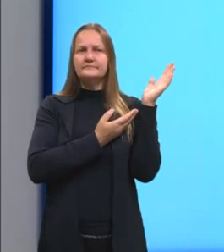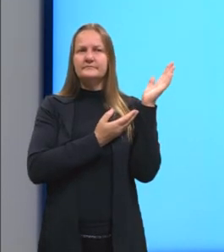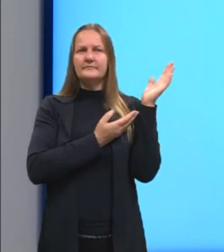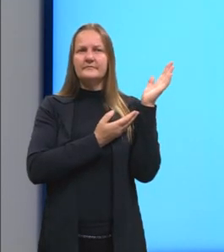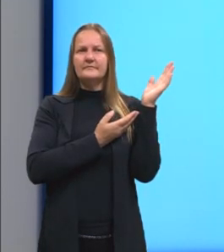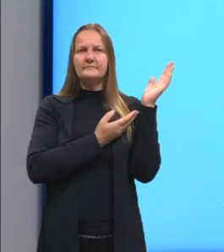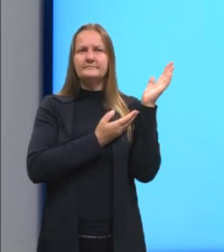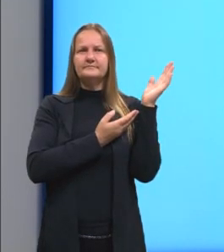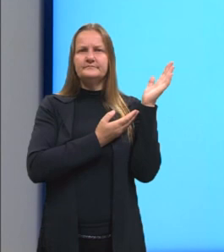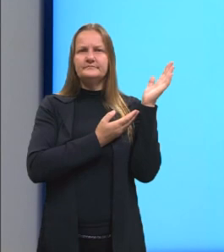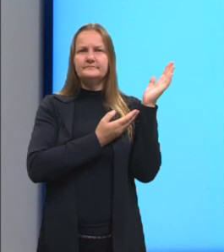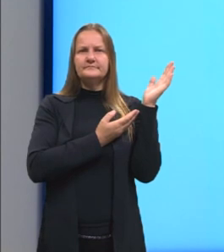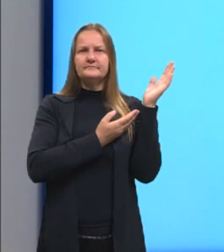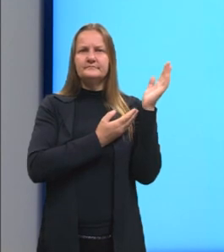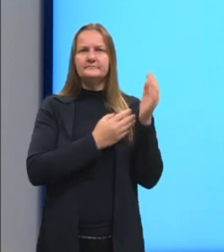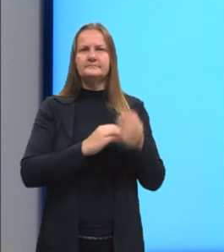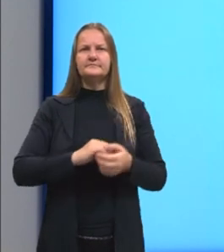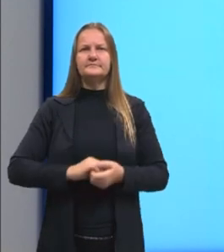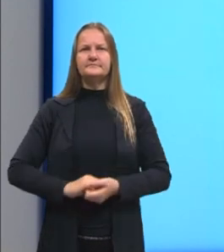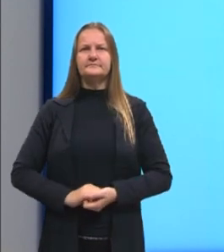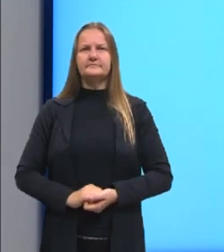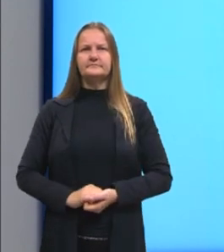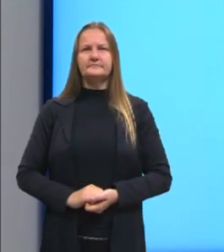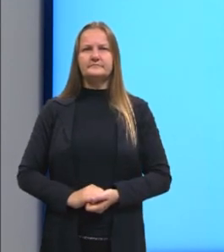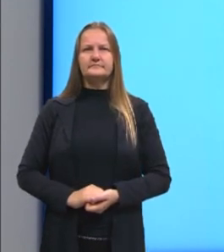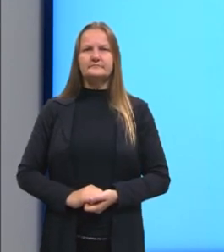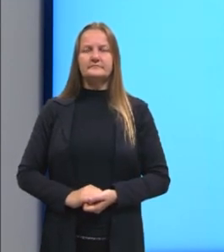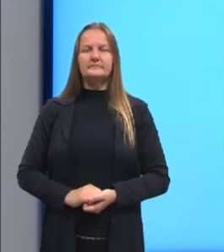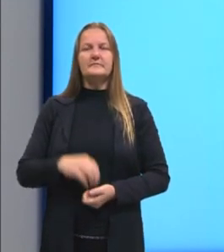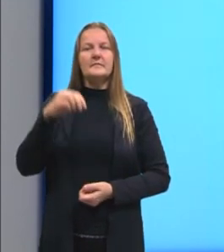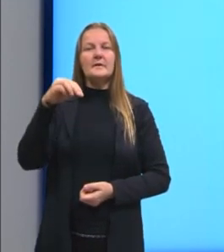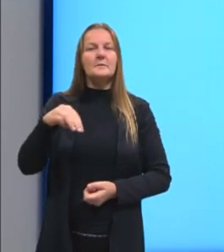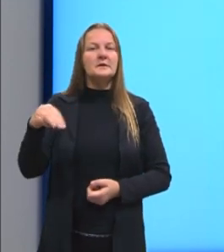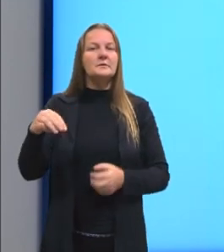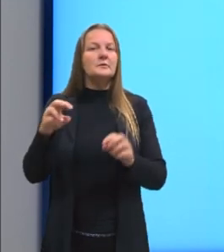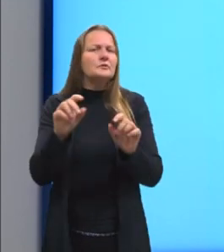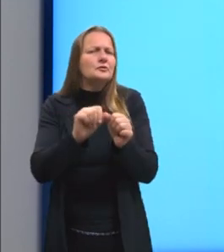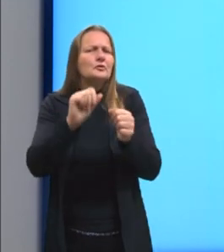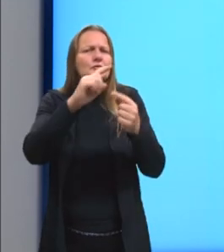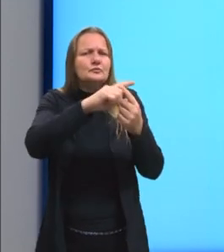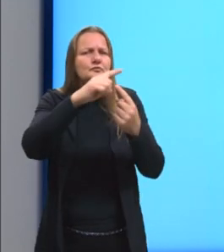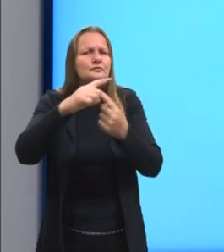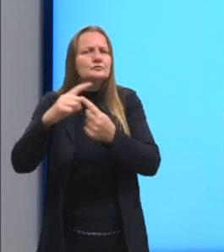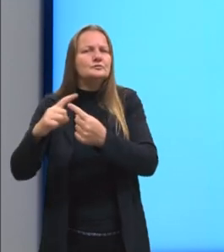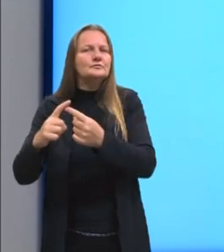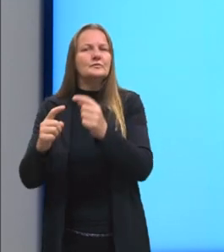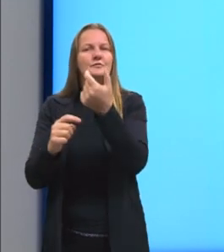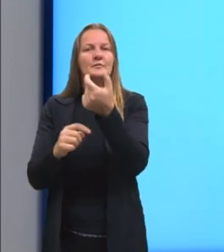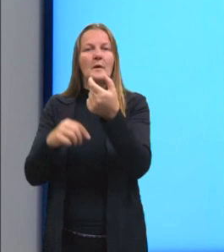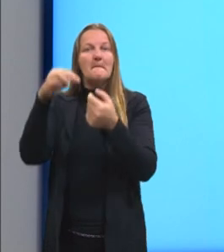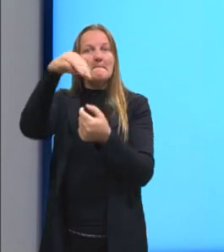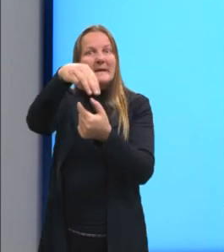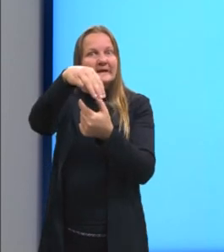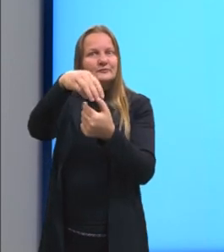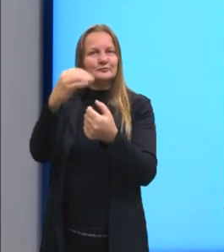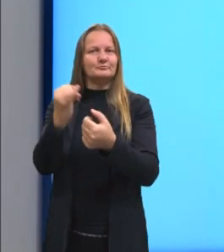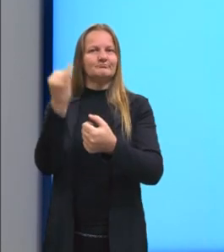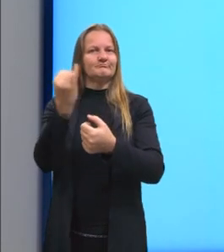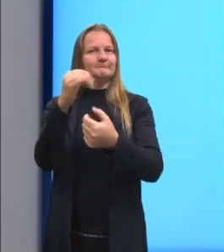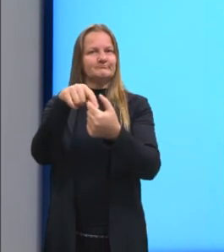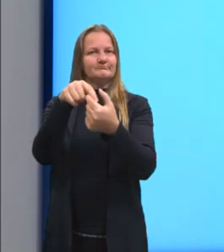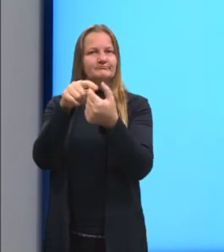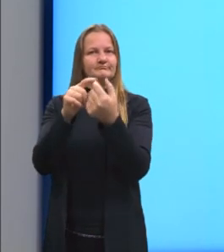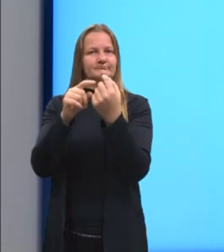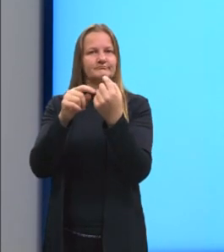unidade padrão, decímetro, centímetro e milímetro. Observem que a gente utiliza aqui a